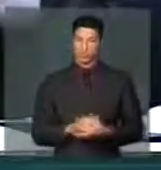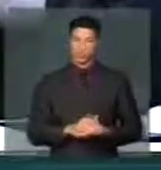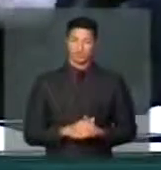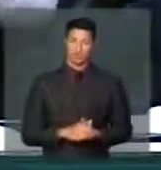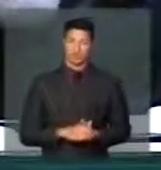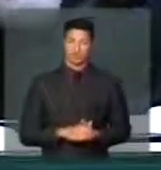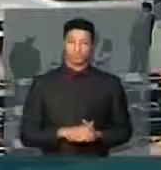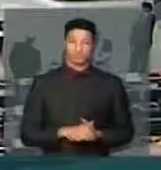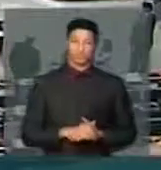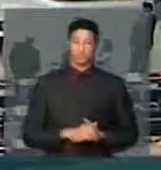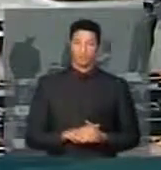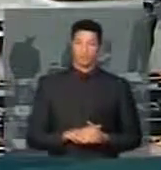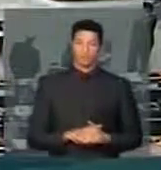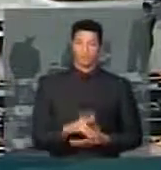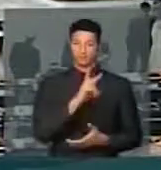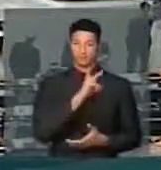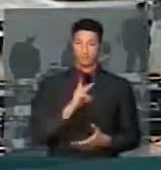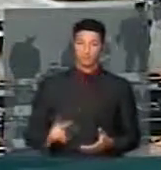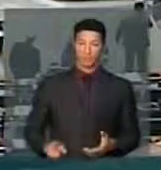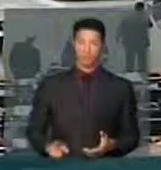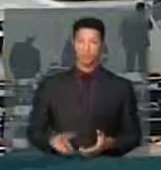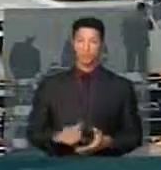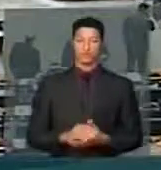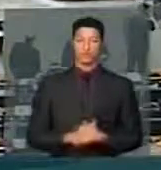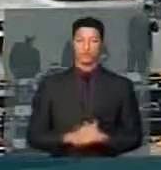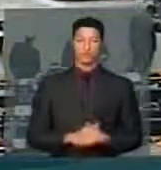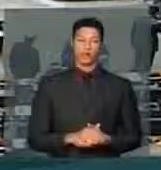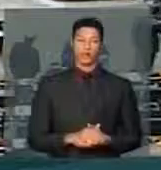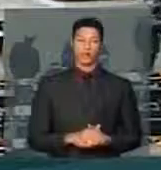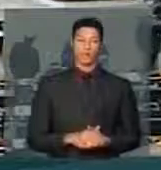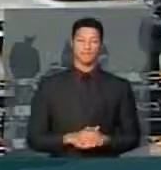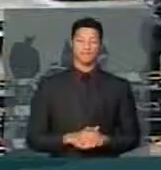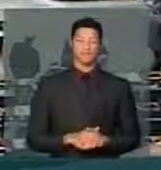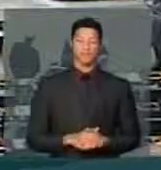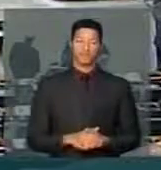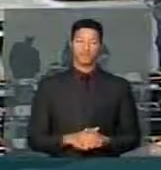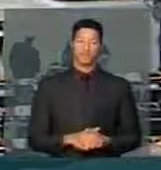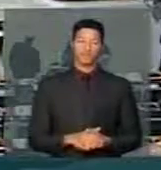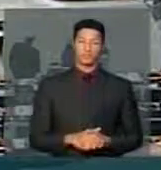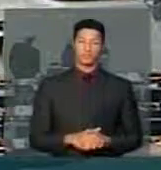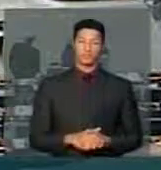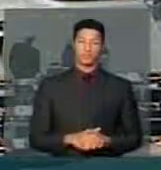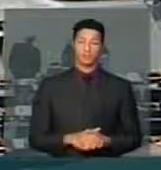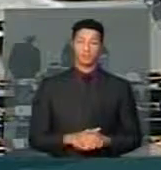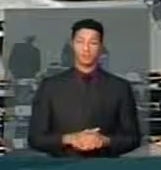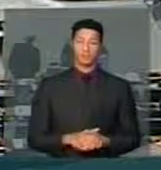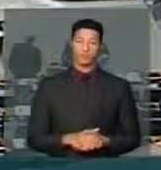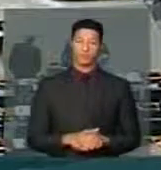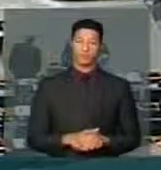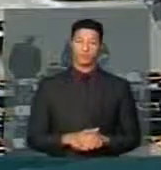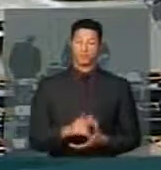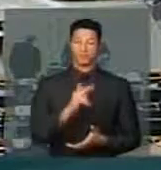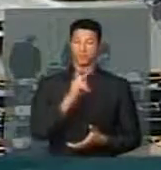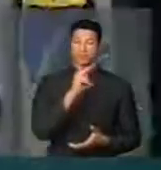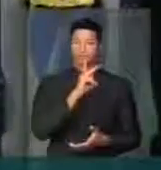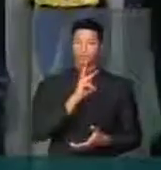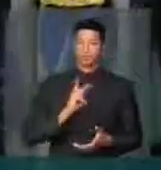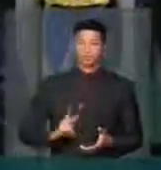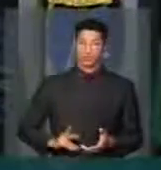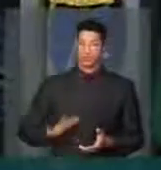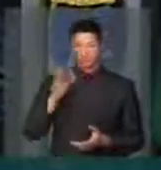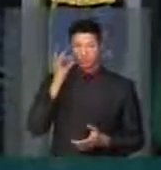a presidente Dilma